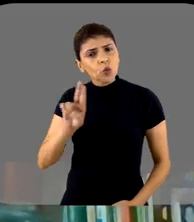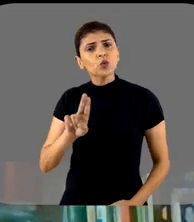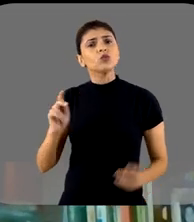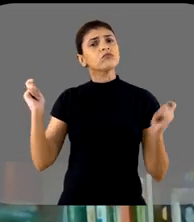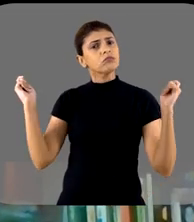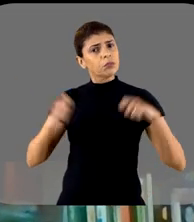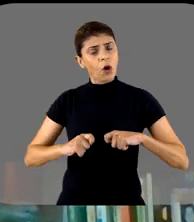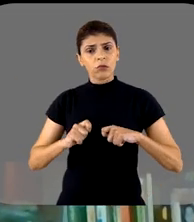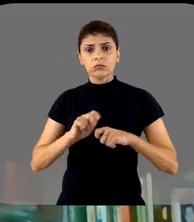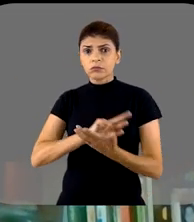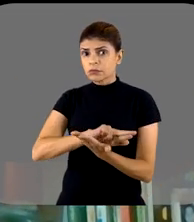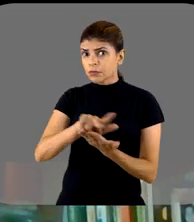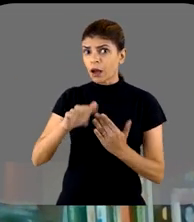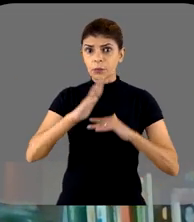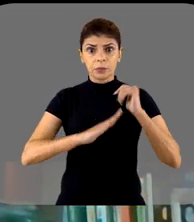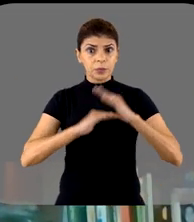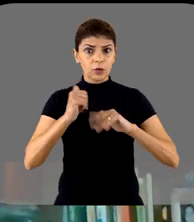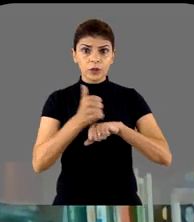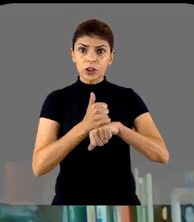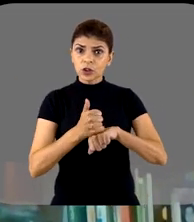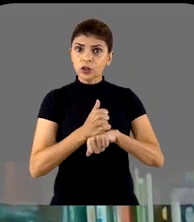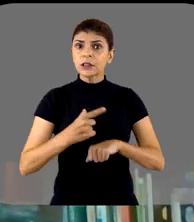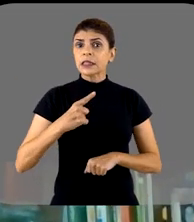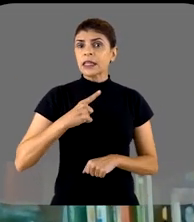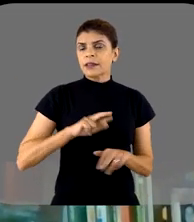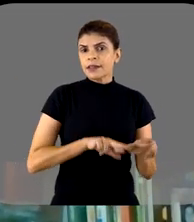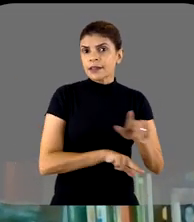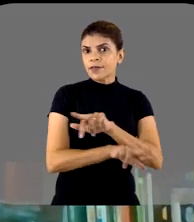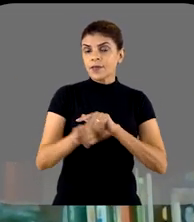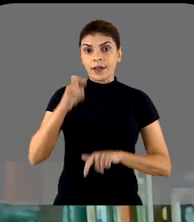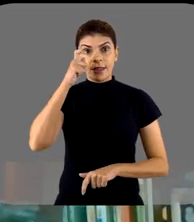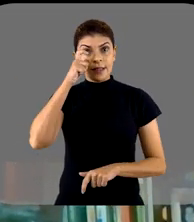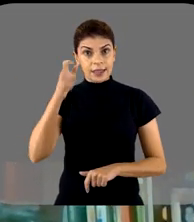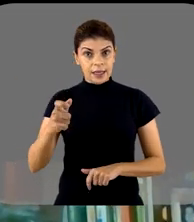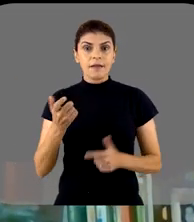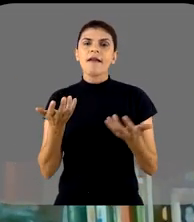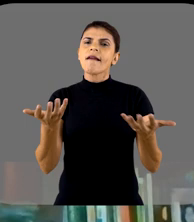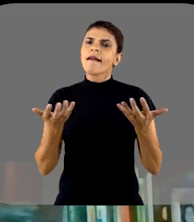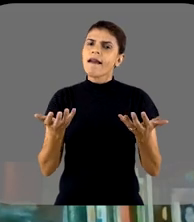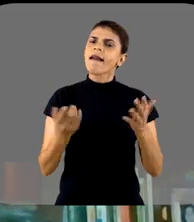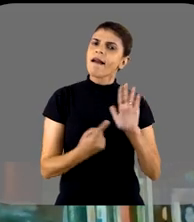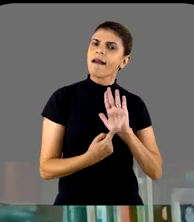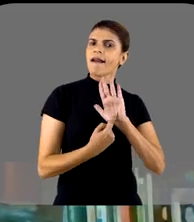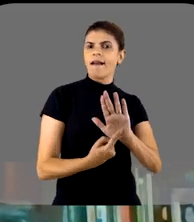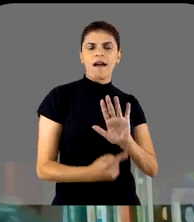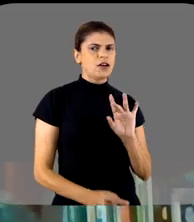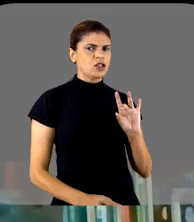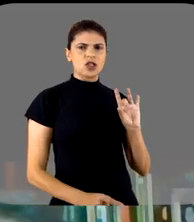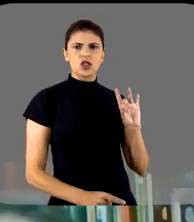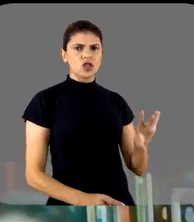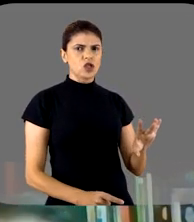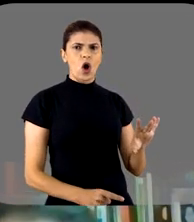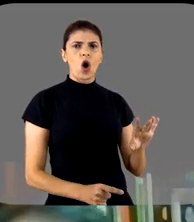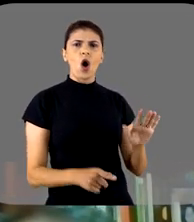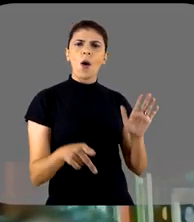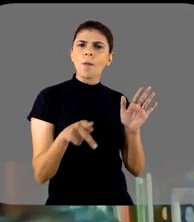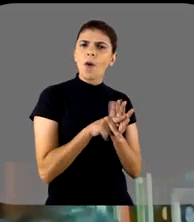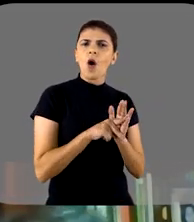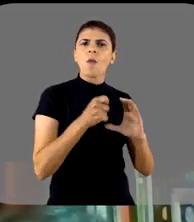seja útil aos diversos profissionais com seus diferentes interesses. Queremos mostrar não somente